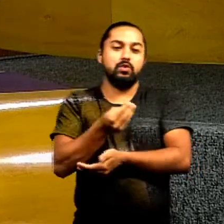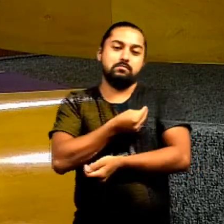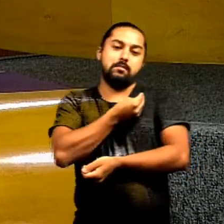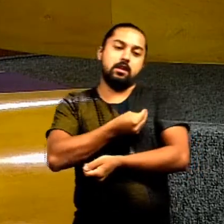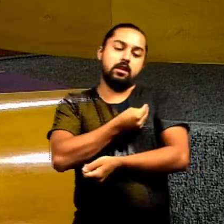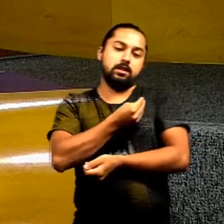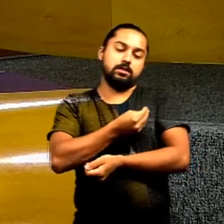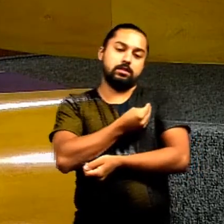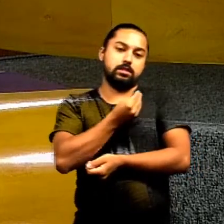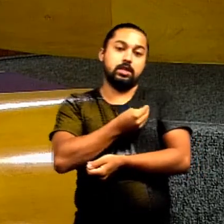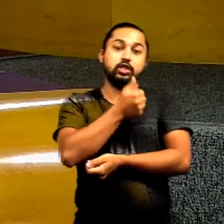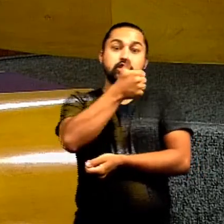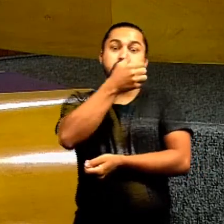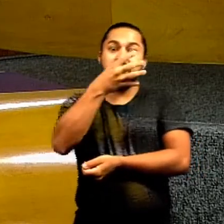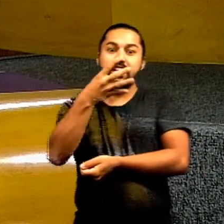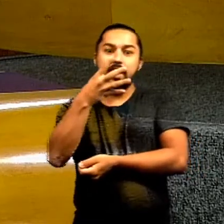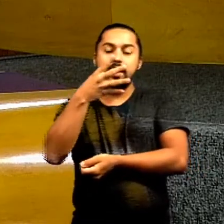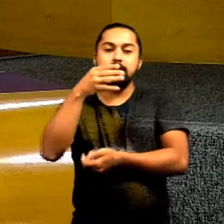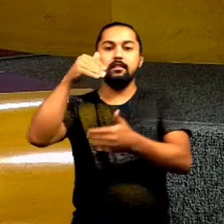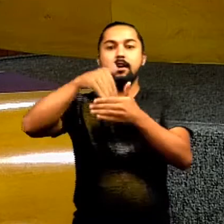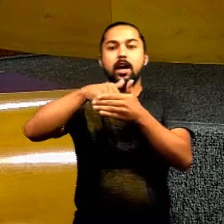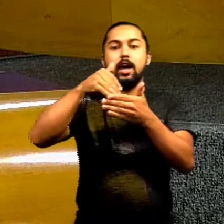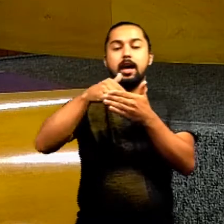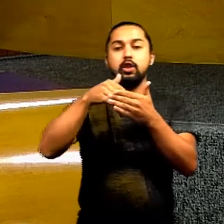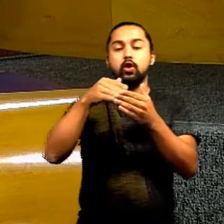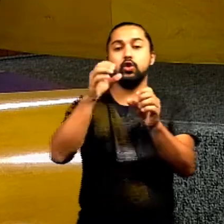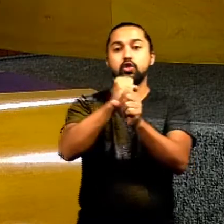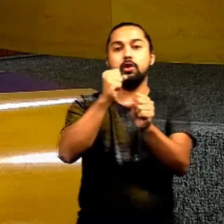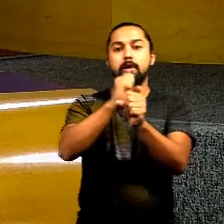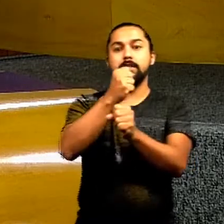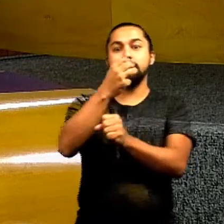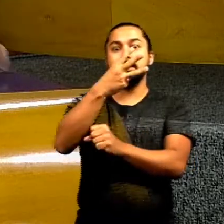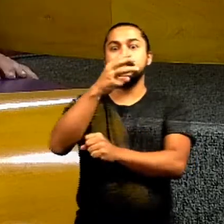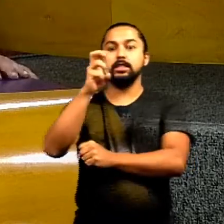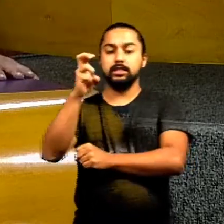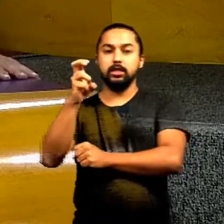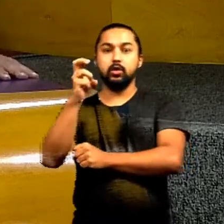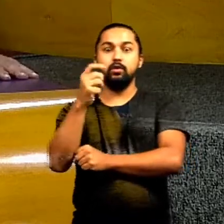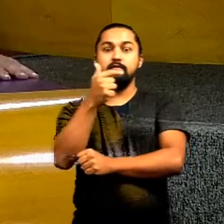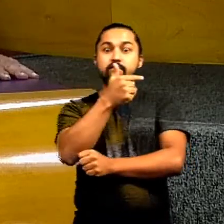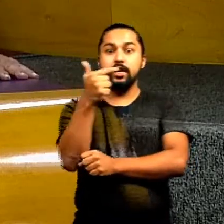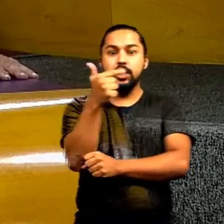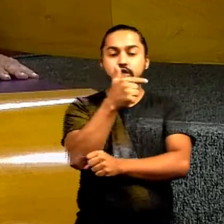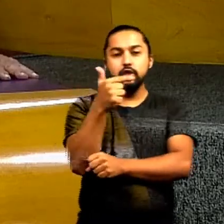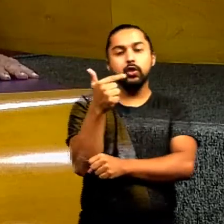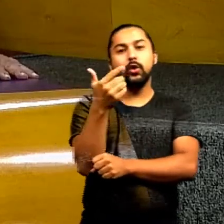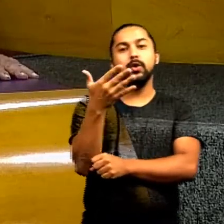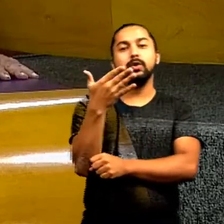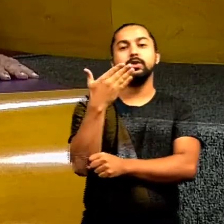13 vereadores dos 35. 22 vereadores estão em campanha.